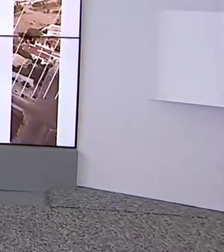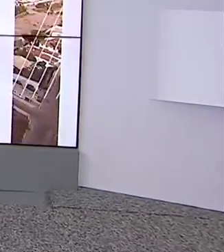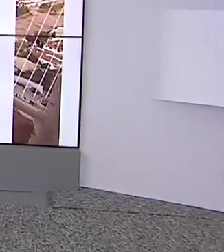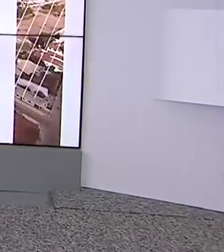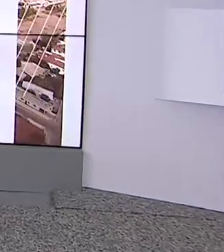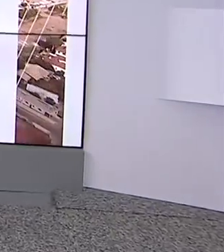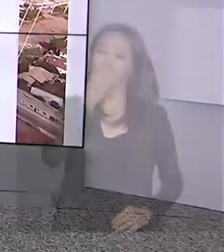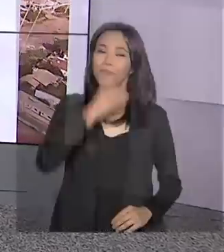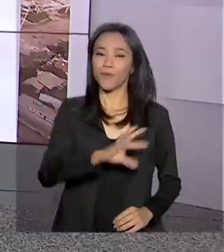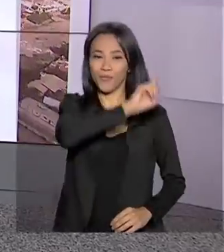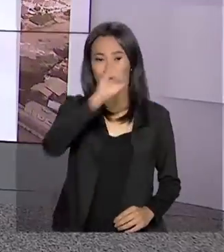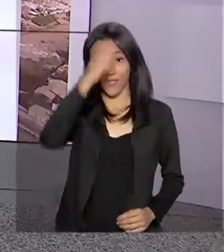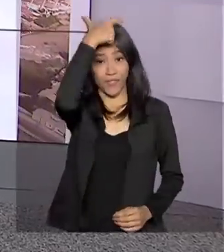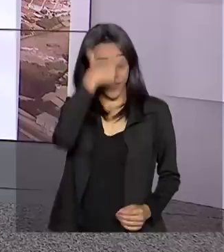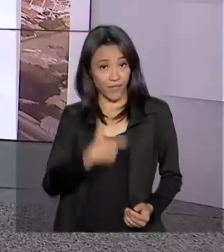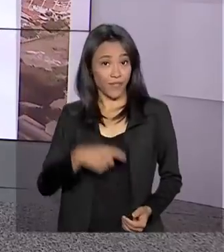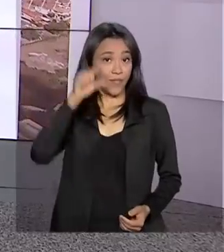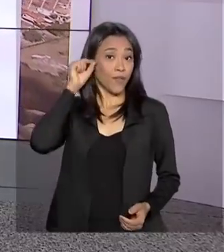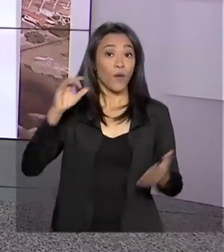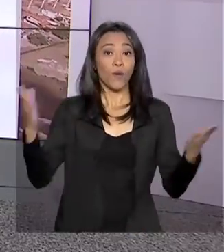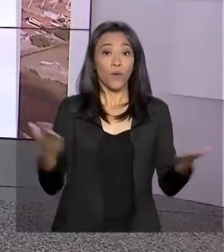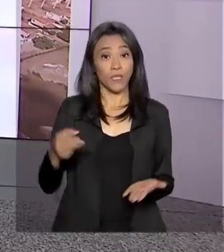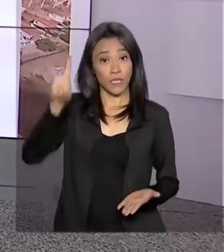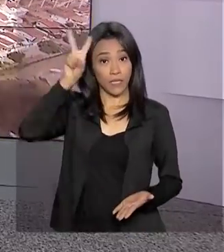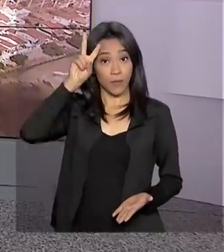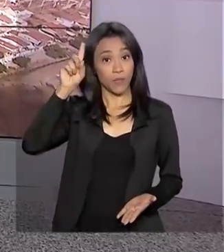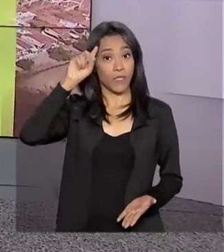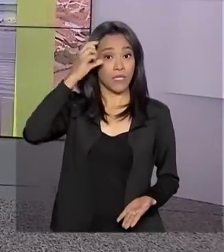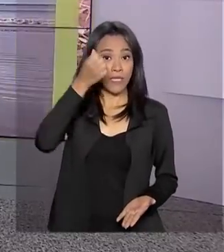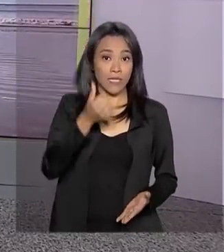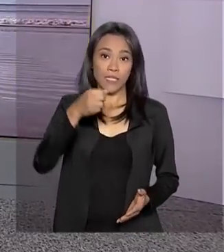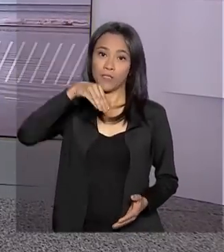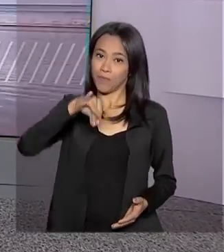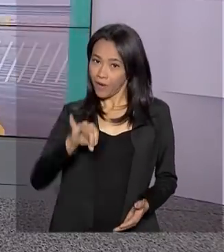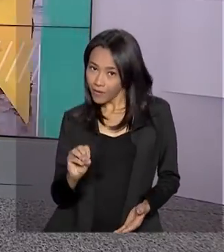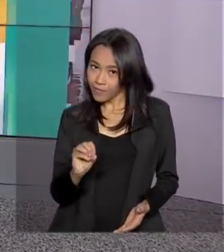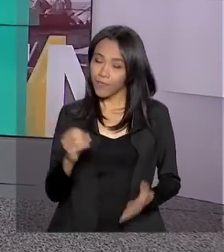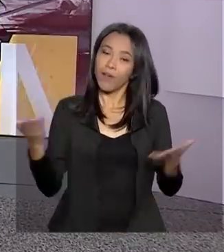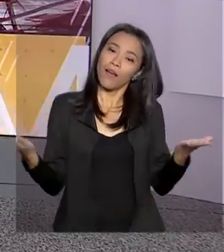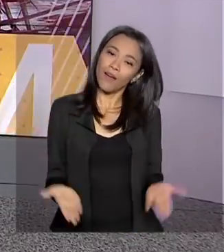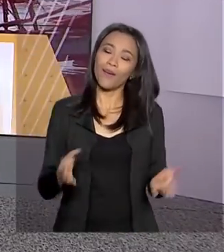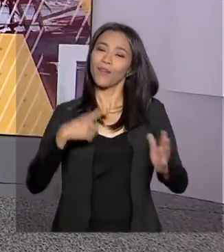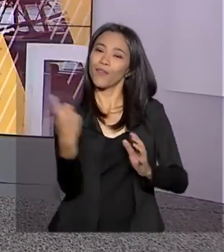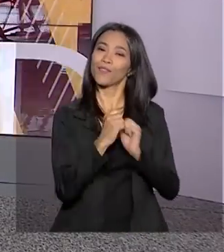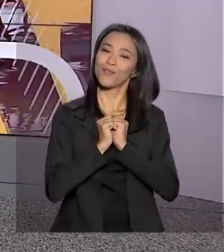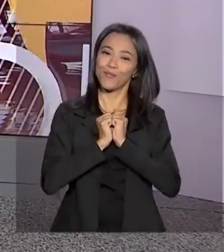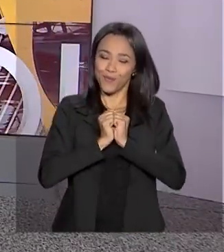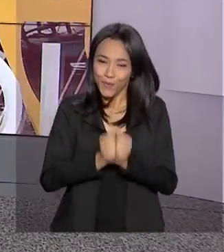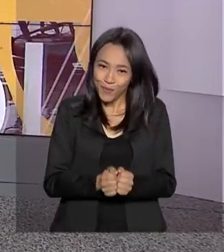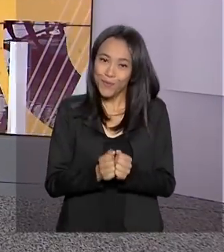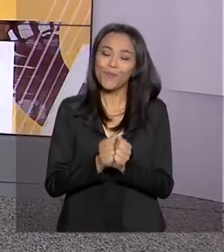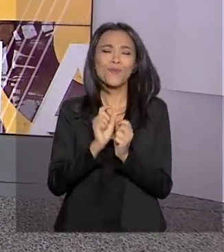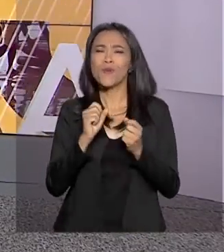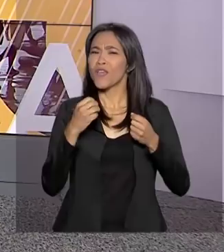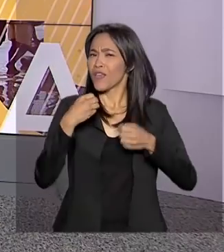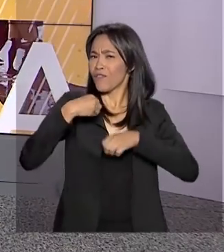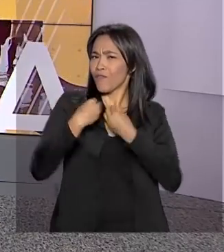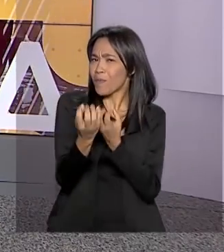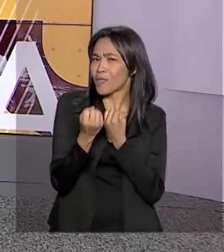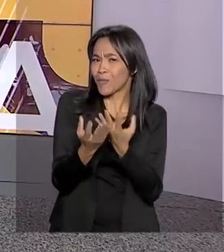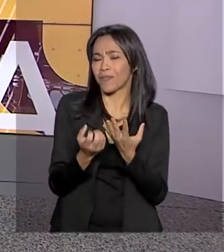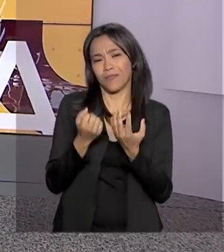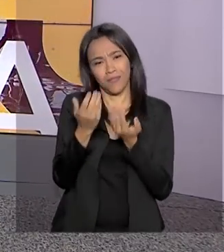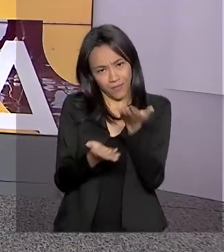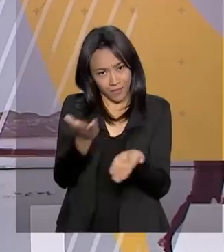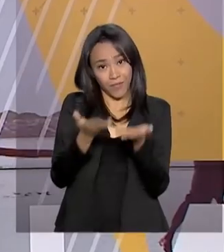Olá, bom dia, eu sou Carla Wattier. Hoje é segunda-feira, 6 de maio. A partir de agora, estamos juntos no Brasil em Dia, com muita informação e